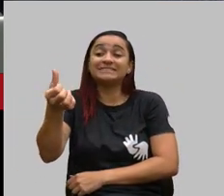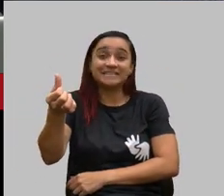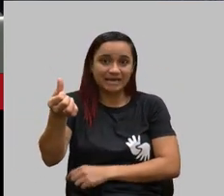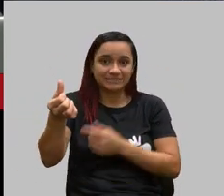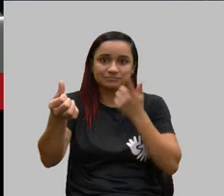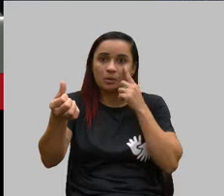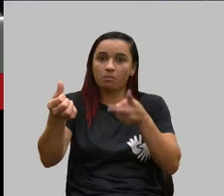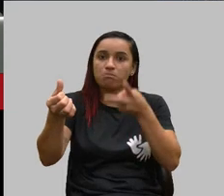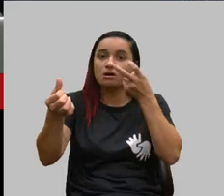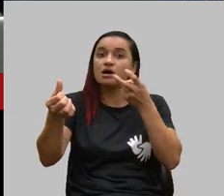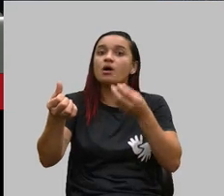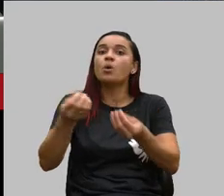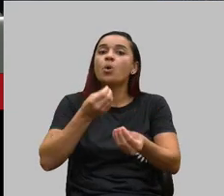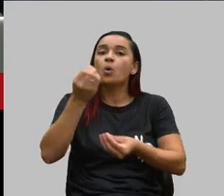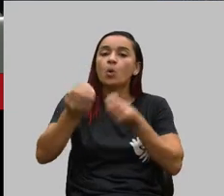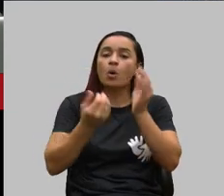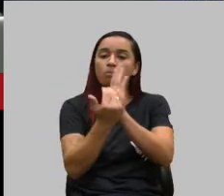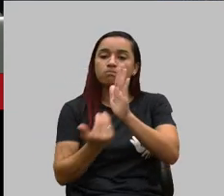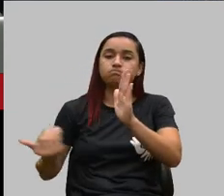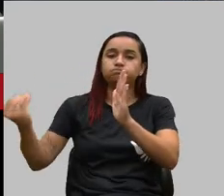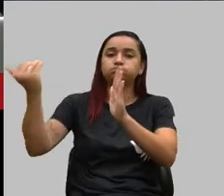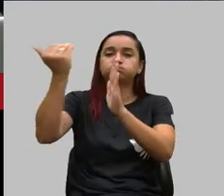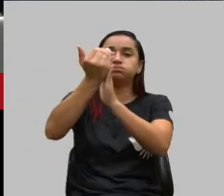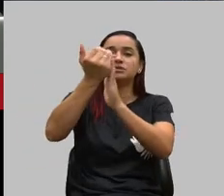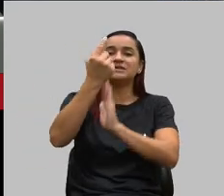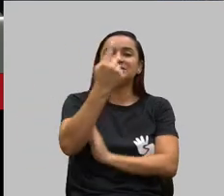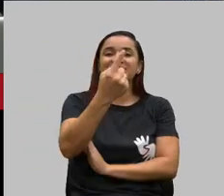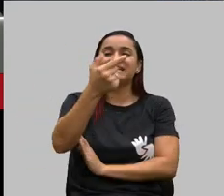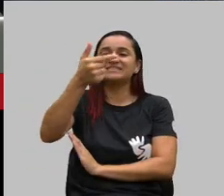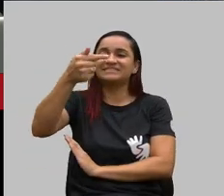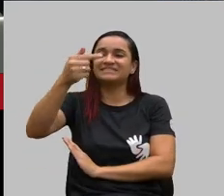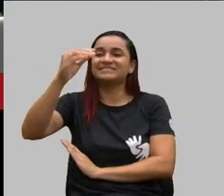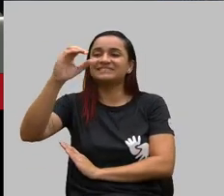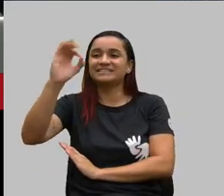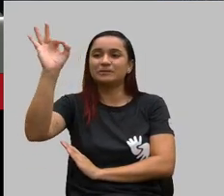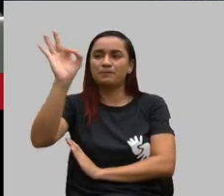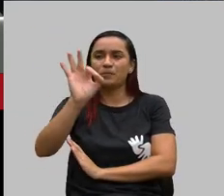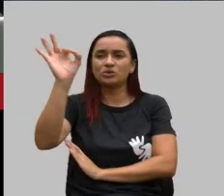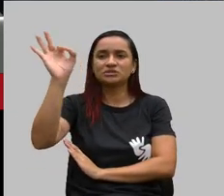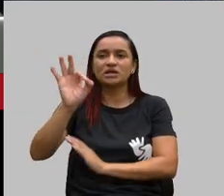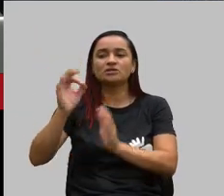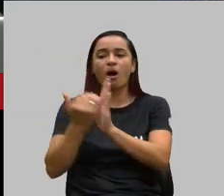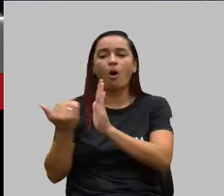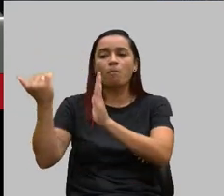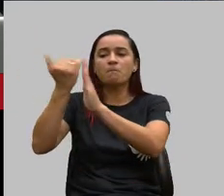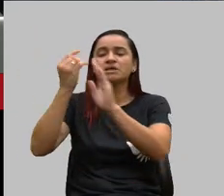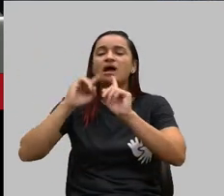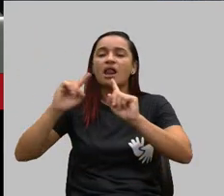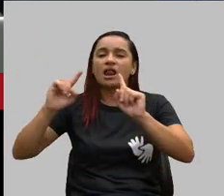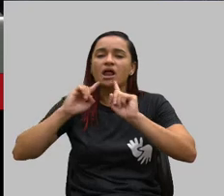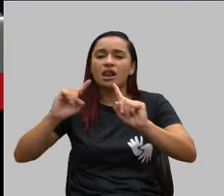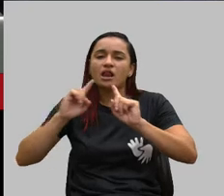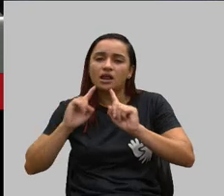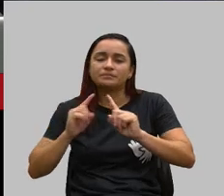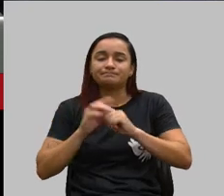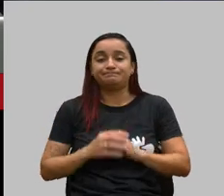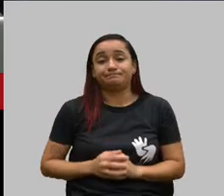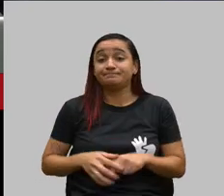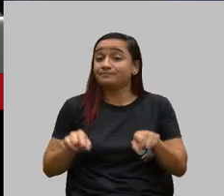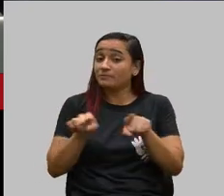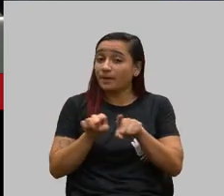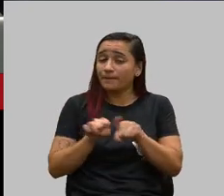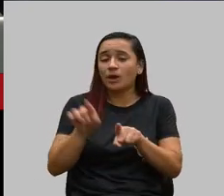170% em queixas de reclamação. Logicamente, nós estamos vendo também uma